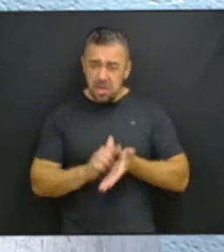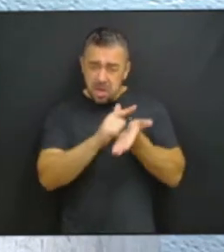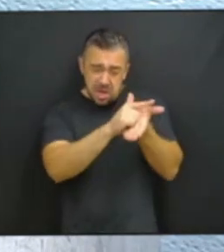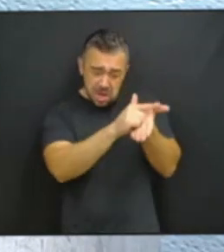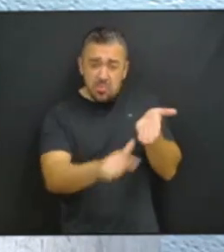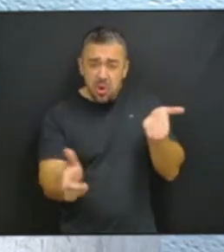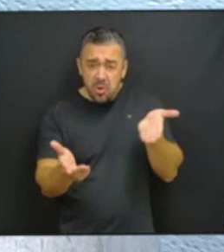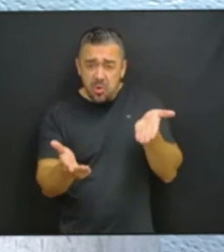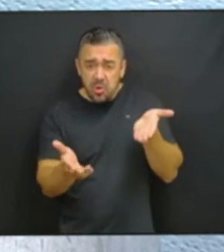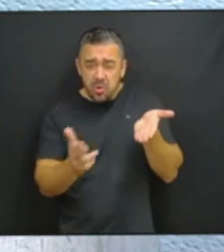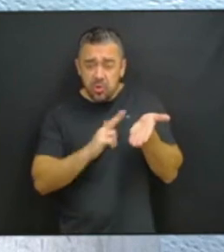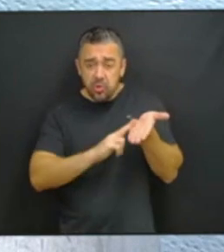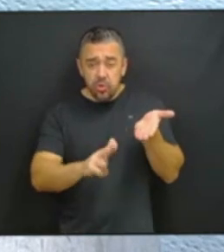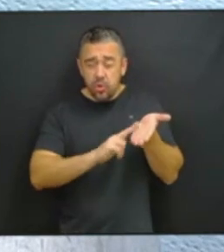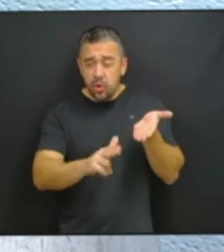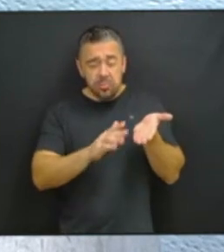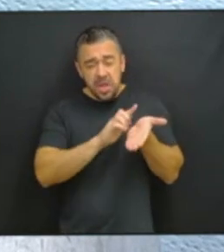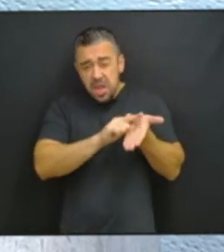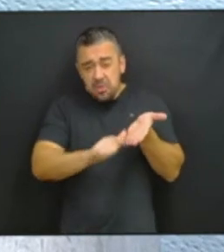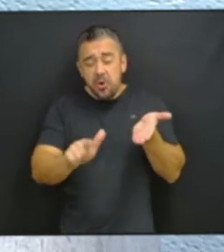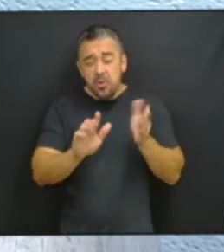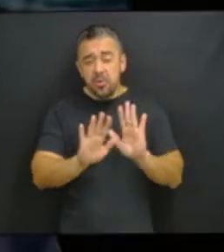ficha artificialmente.